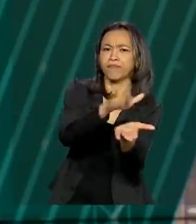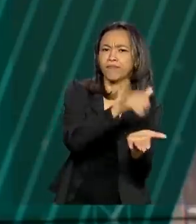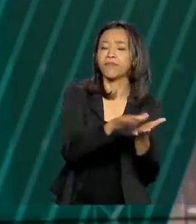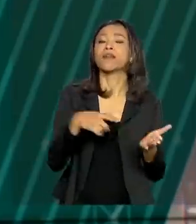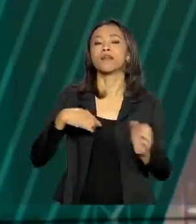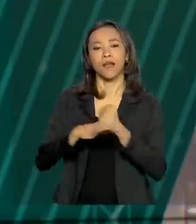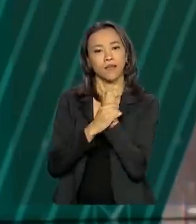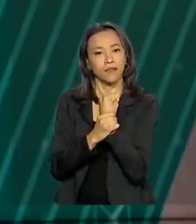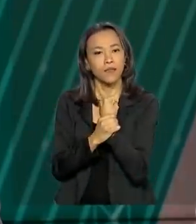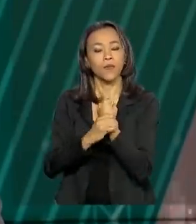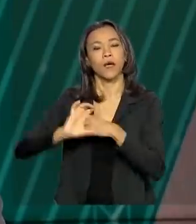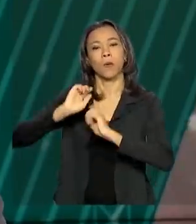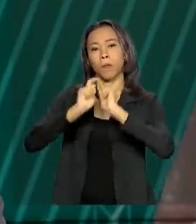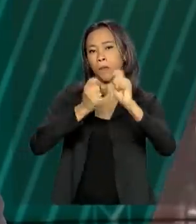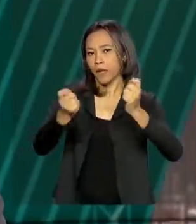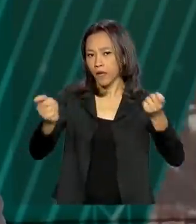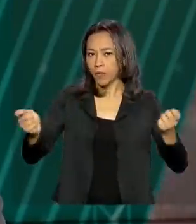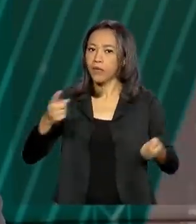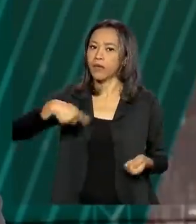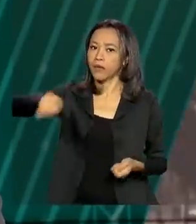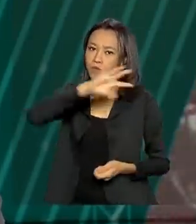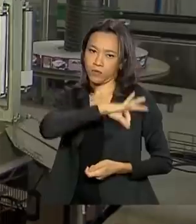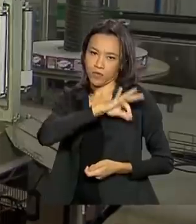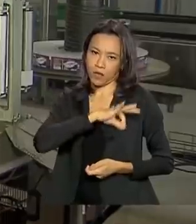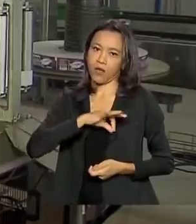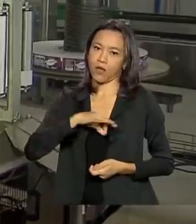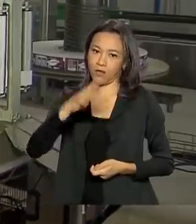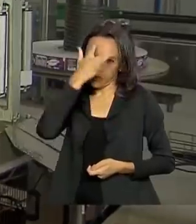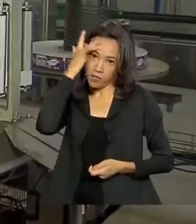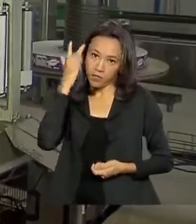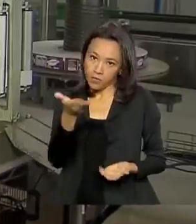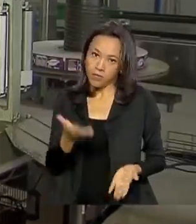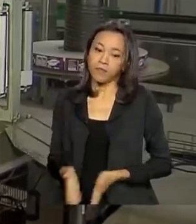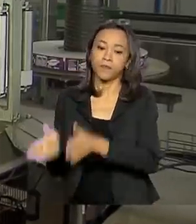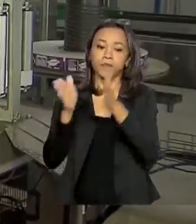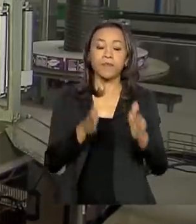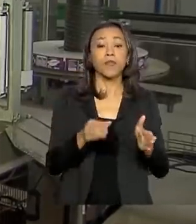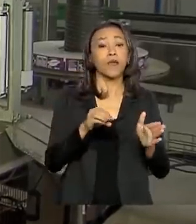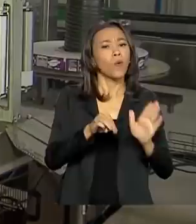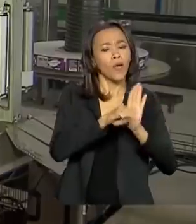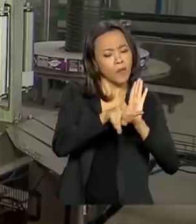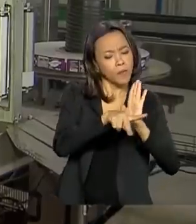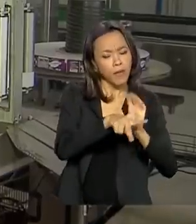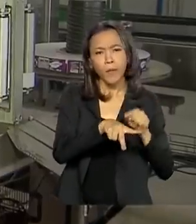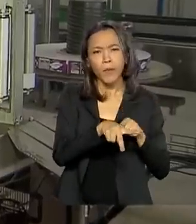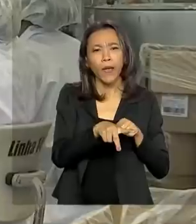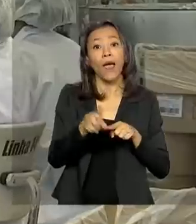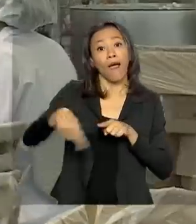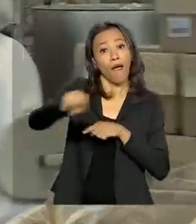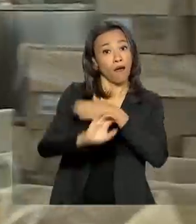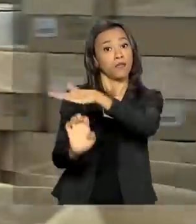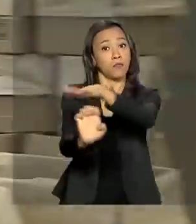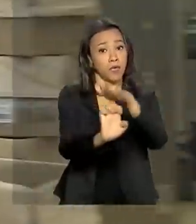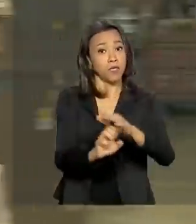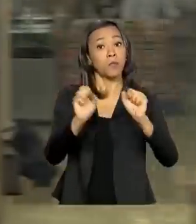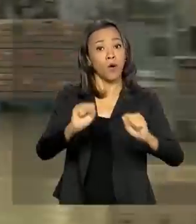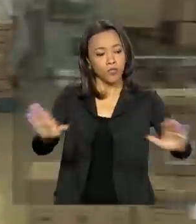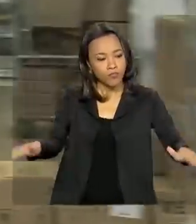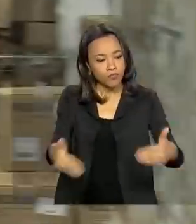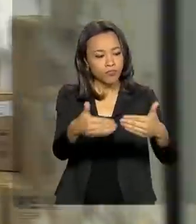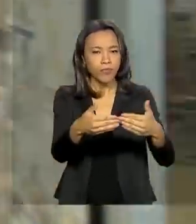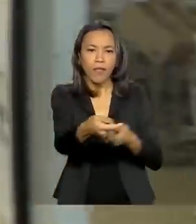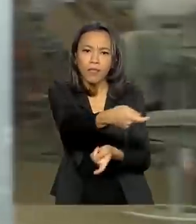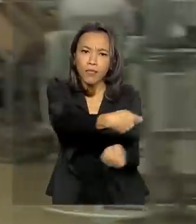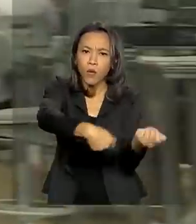pagamento dos salários dos trabalhadores. Com a medida provisória, as empresas podem negociar com os trabalhadores a